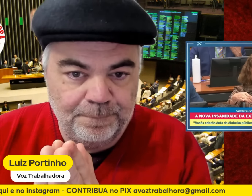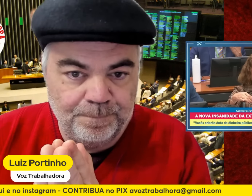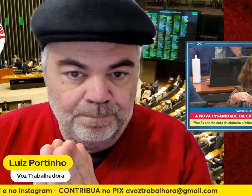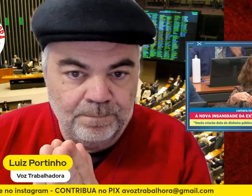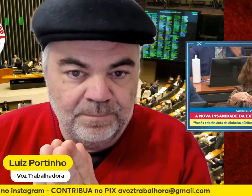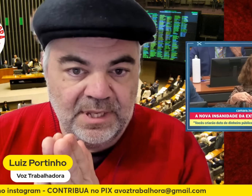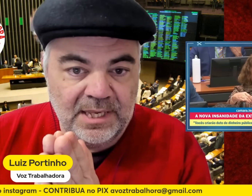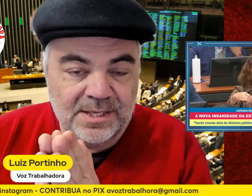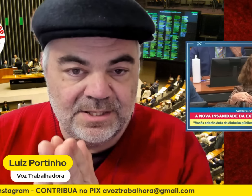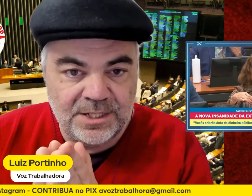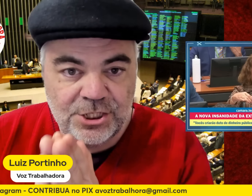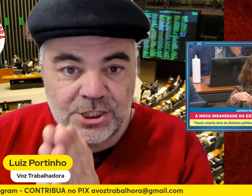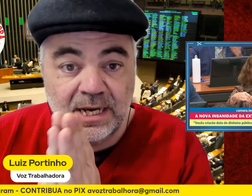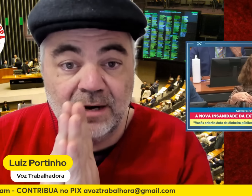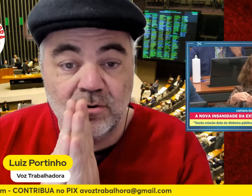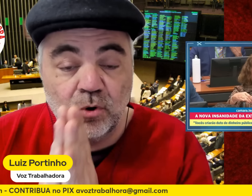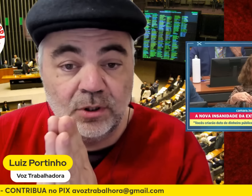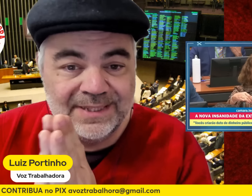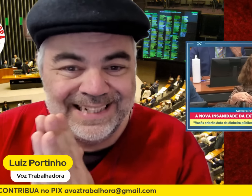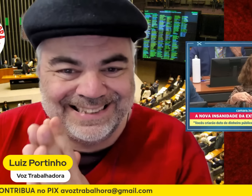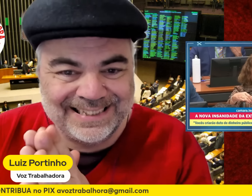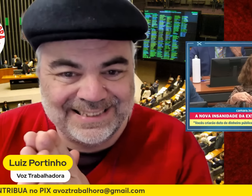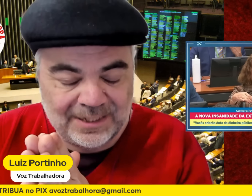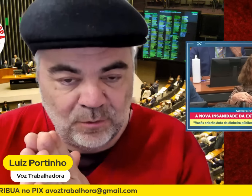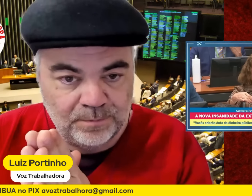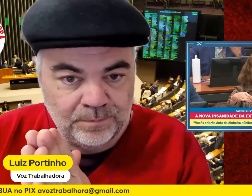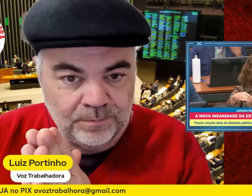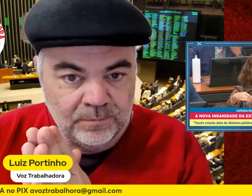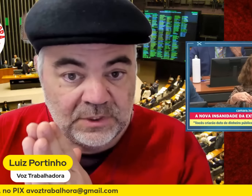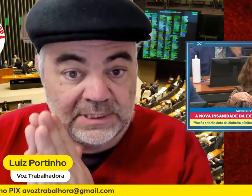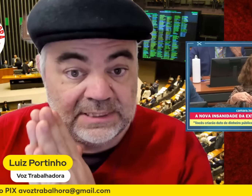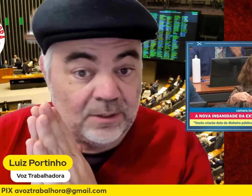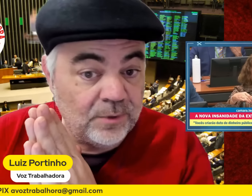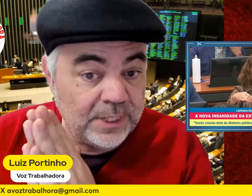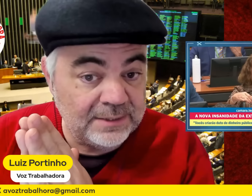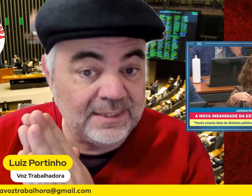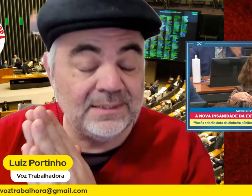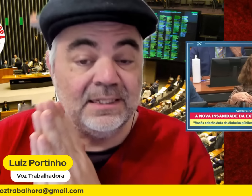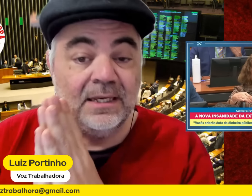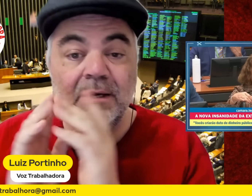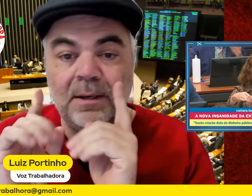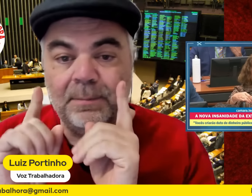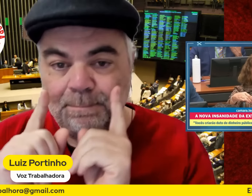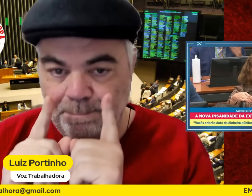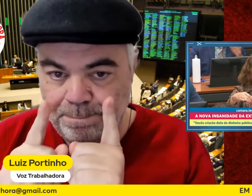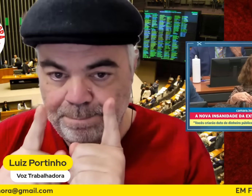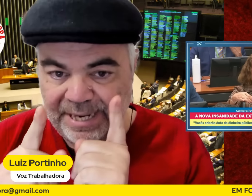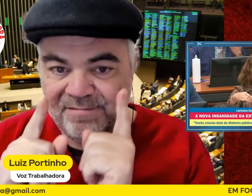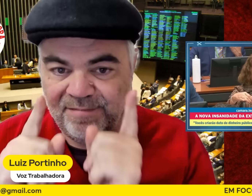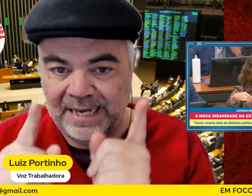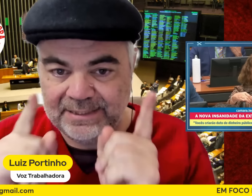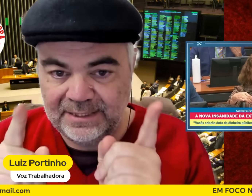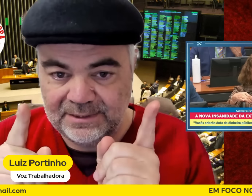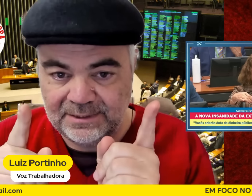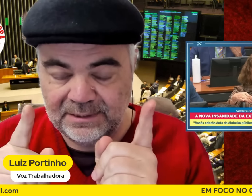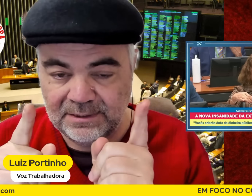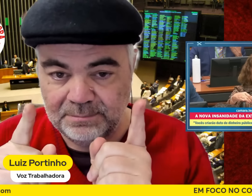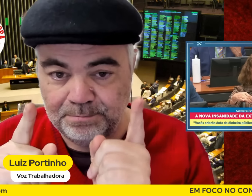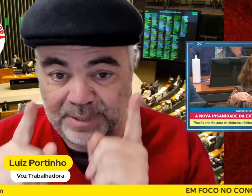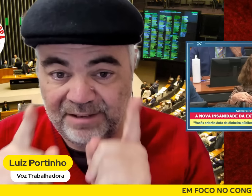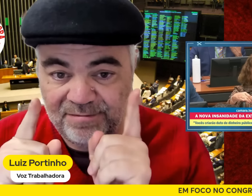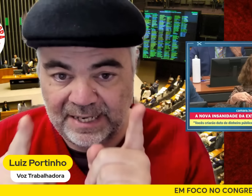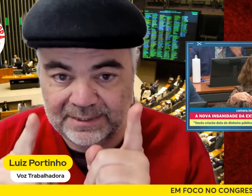lei que exige a contratação de seguranças privadas